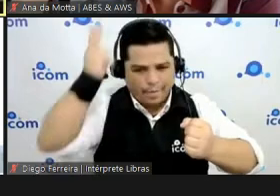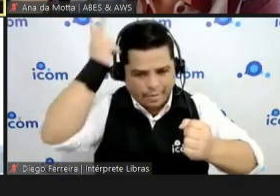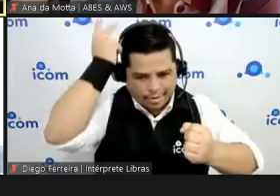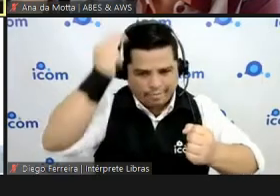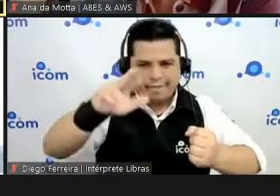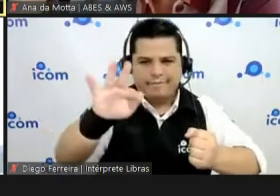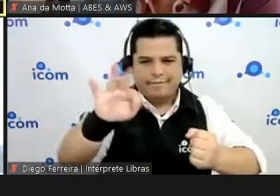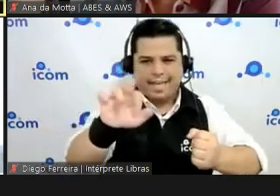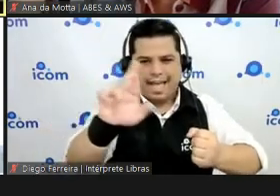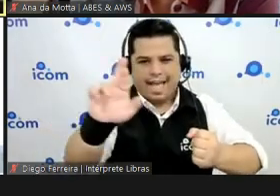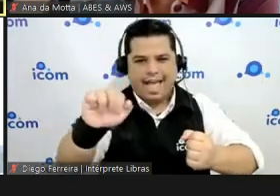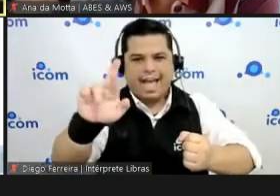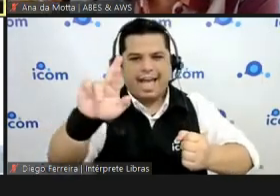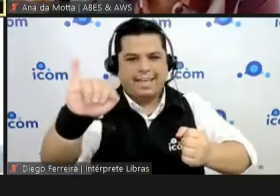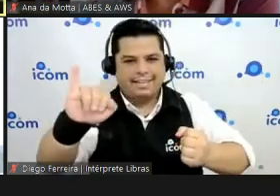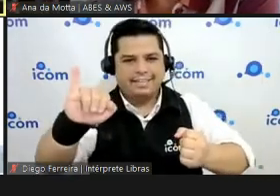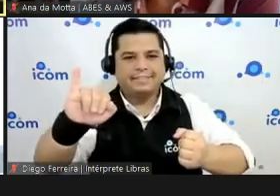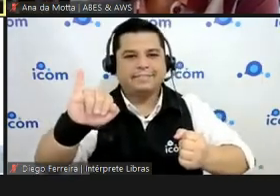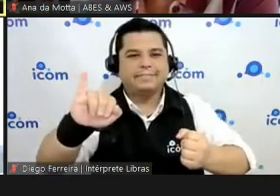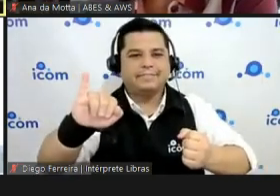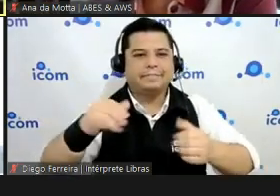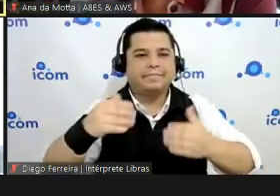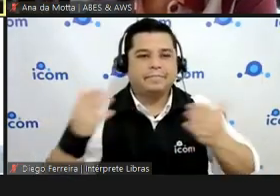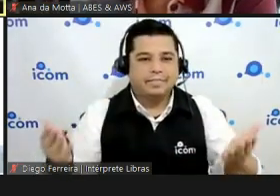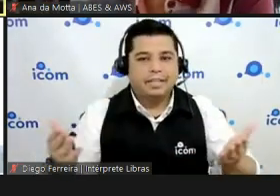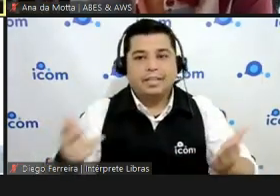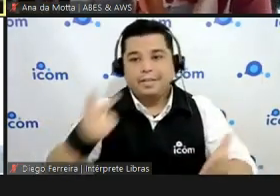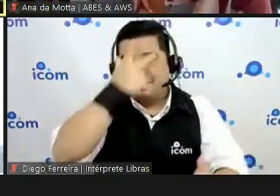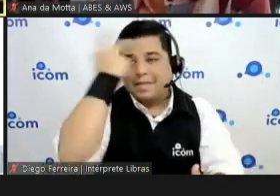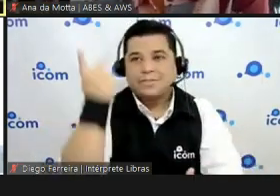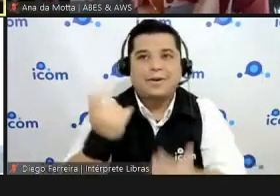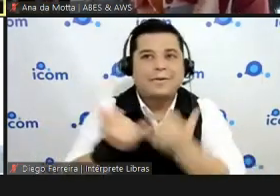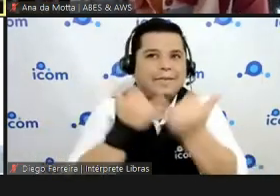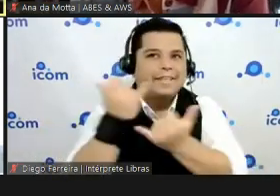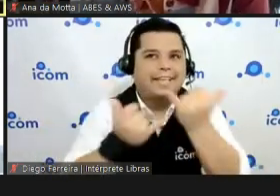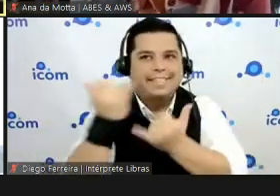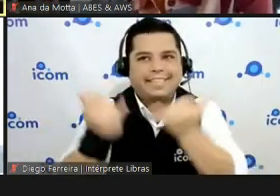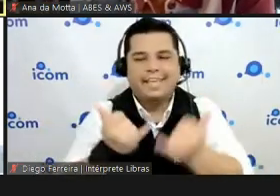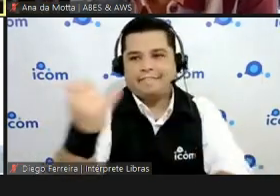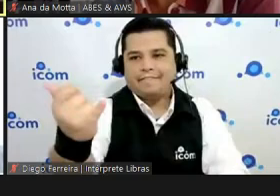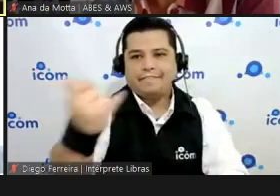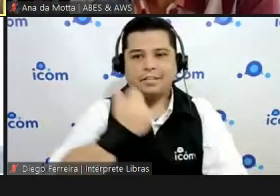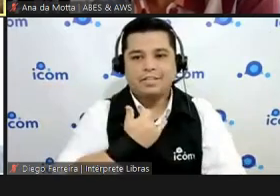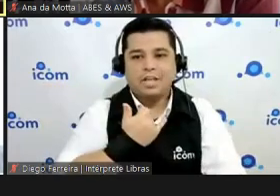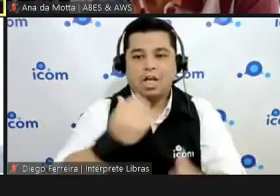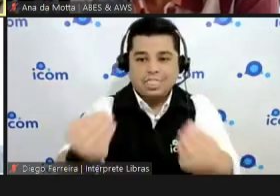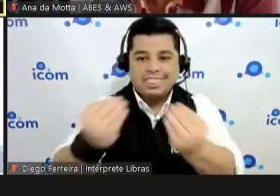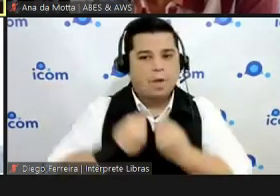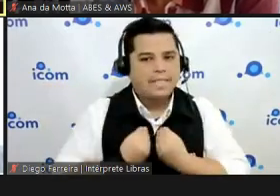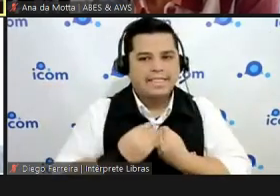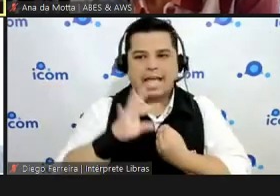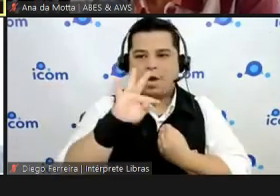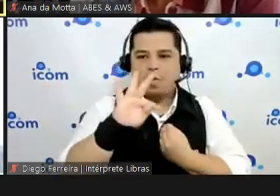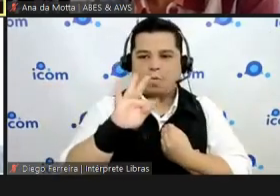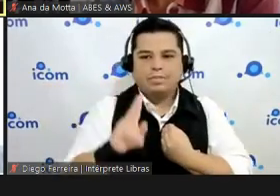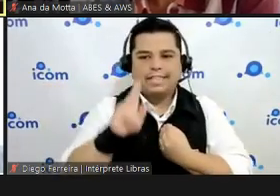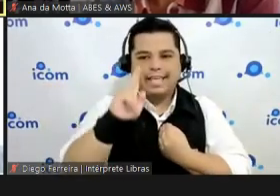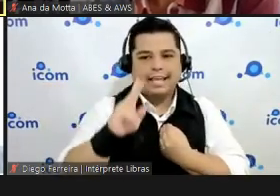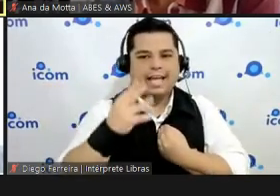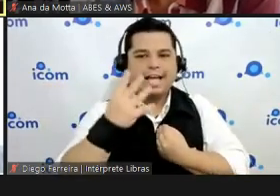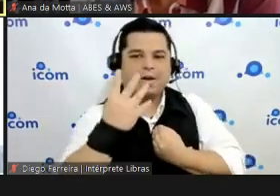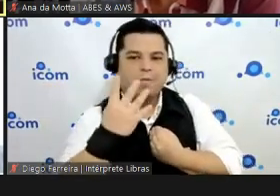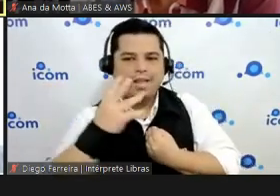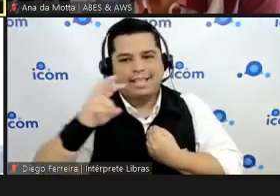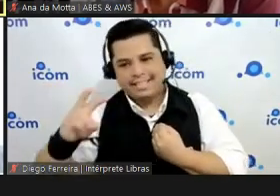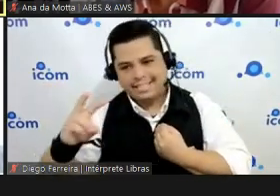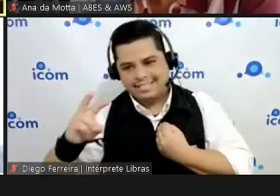primeiro, foi um TK. Não me traz um TK85 para participar da minha licitação, porque não dá, né? Então,